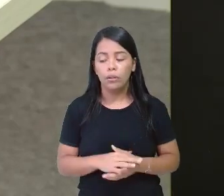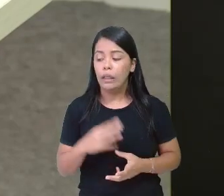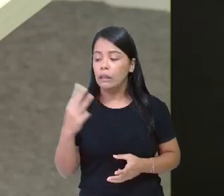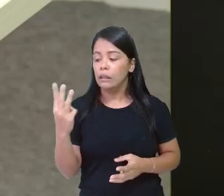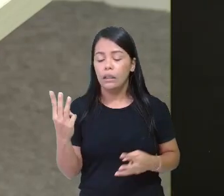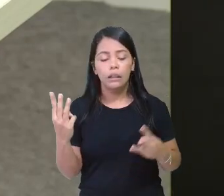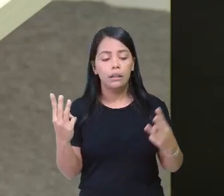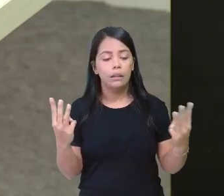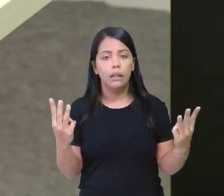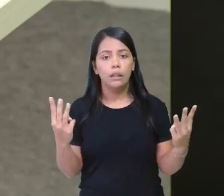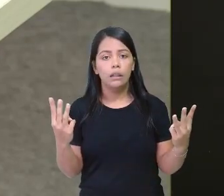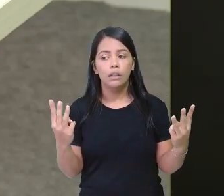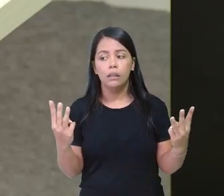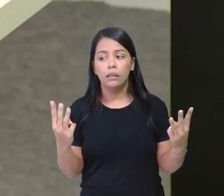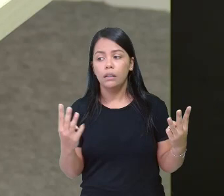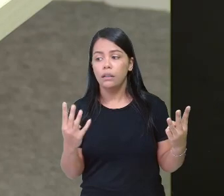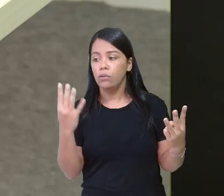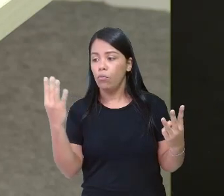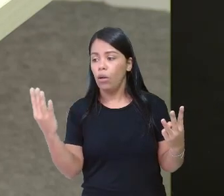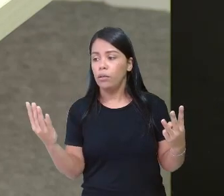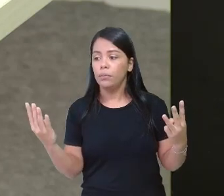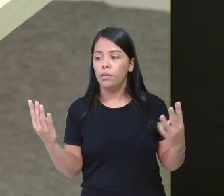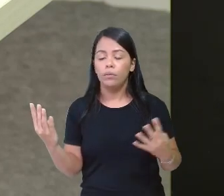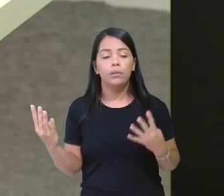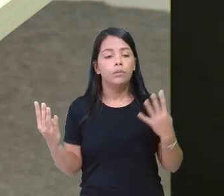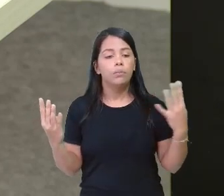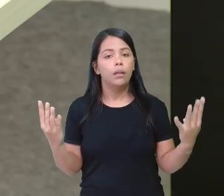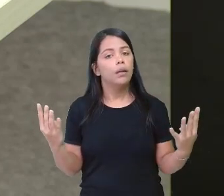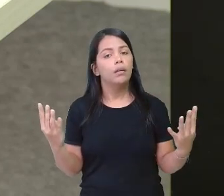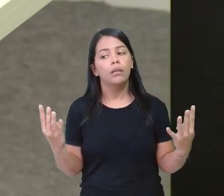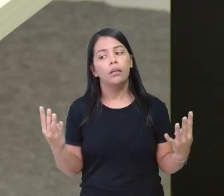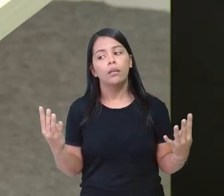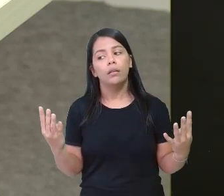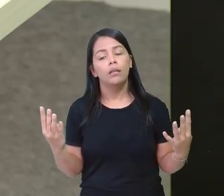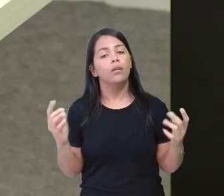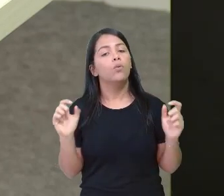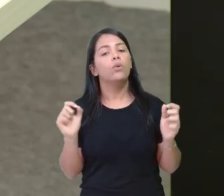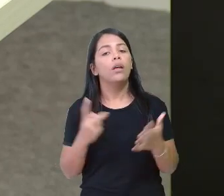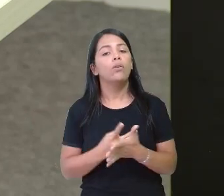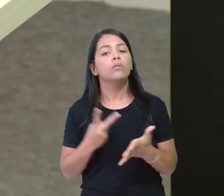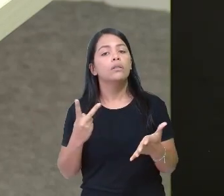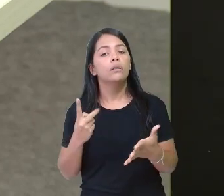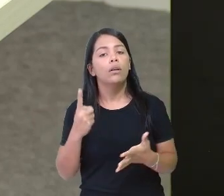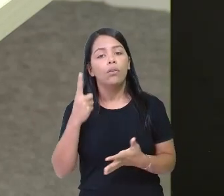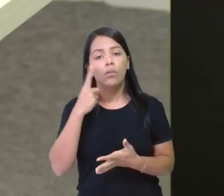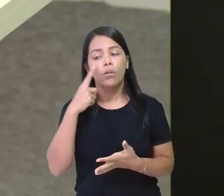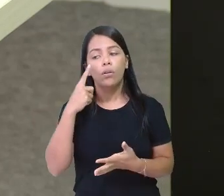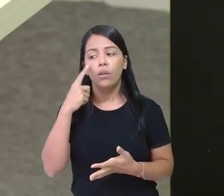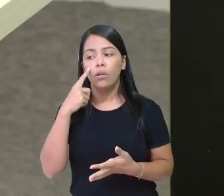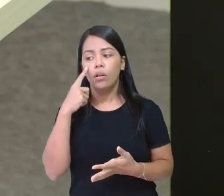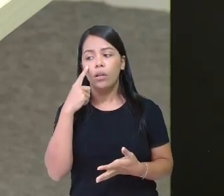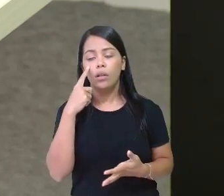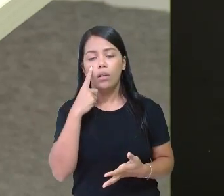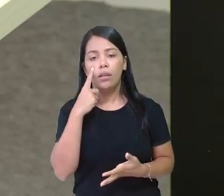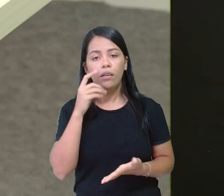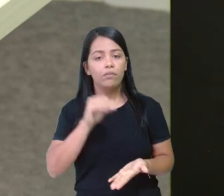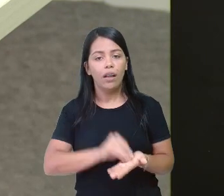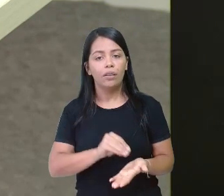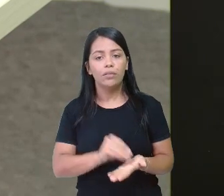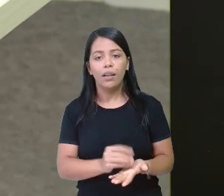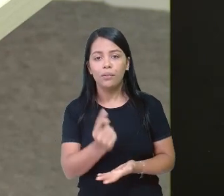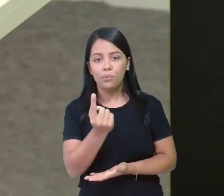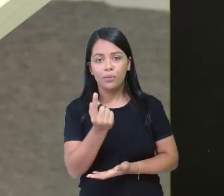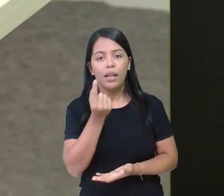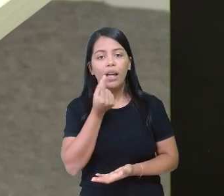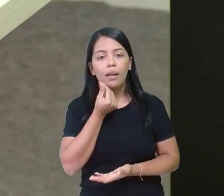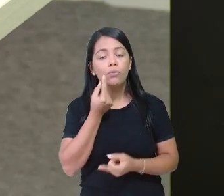três pra cá, três pra cá, quatro pra cá, quatro pra cá. E o que aconteceu aqui, ó? Sobrou um